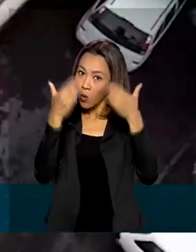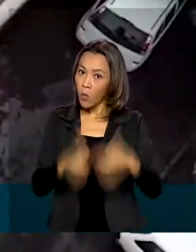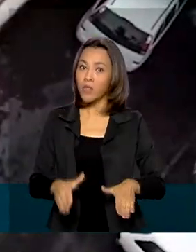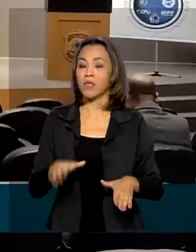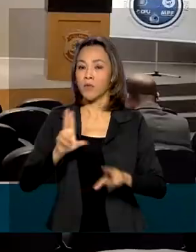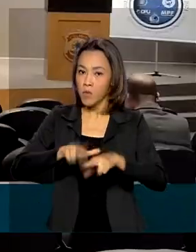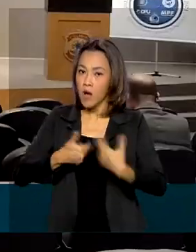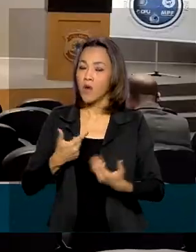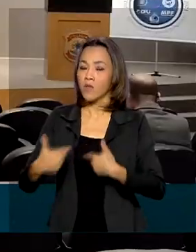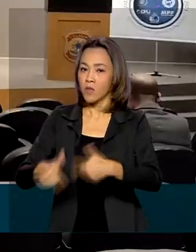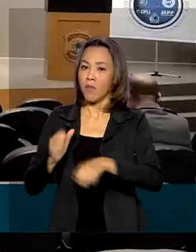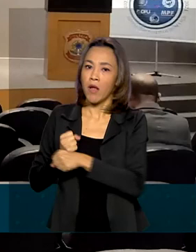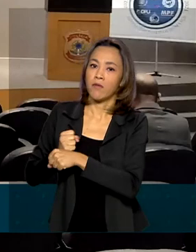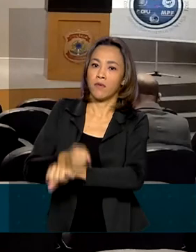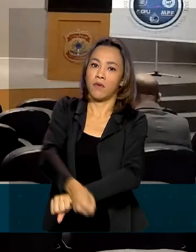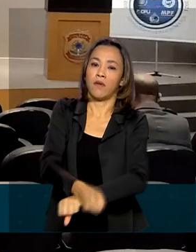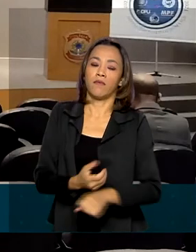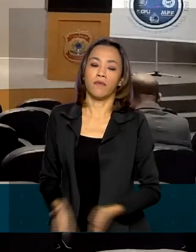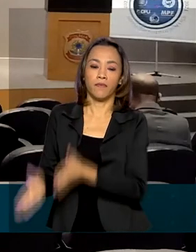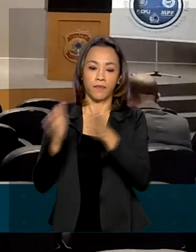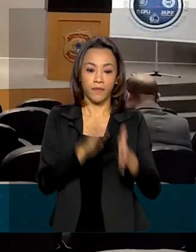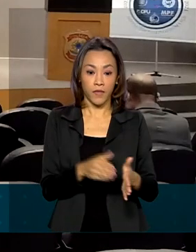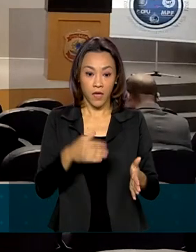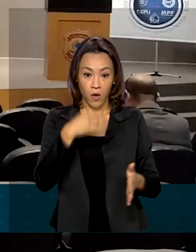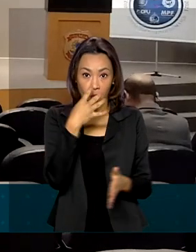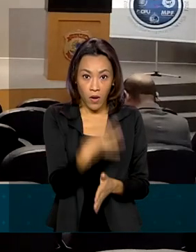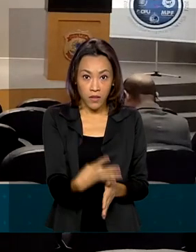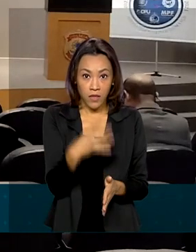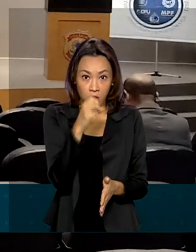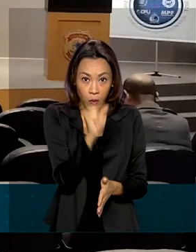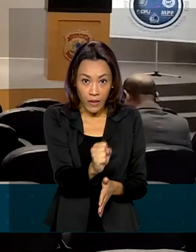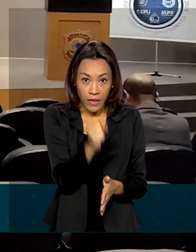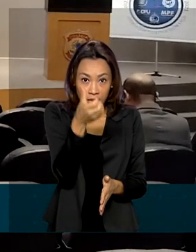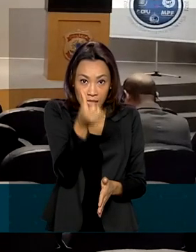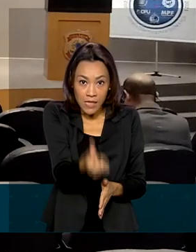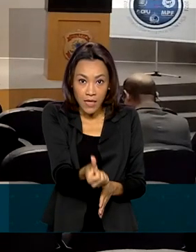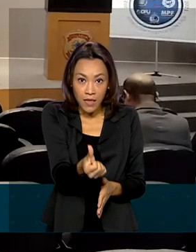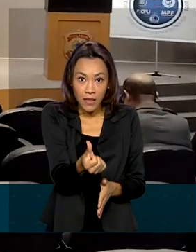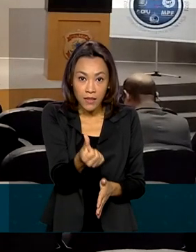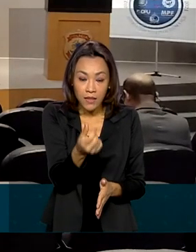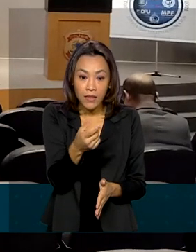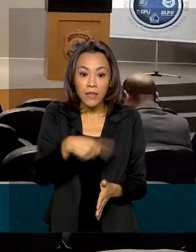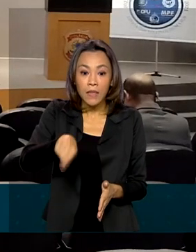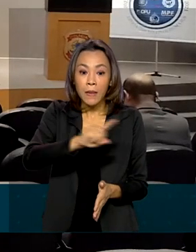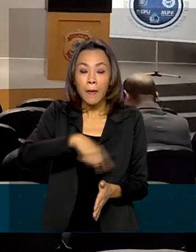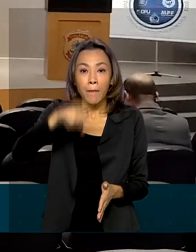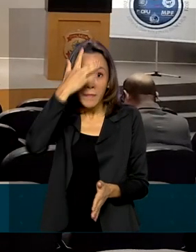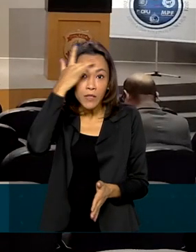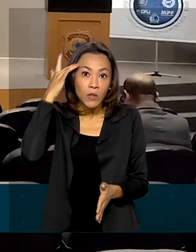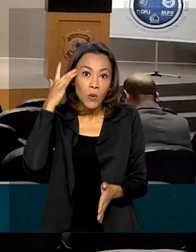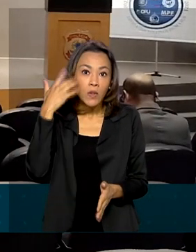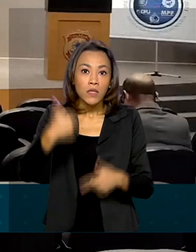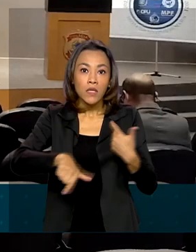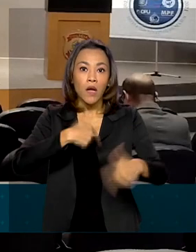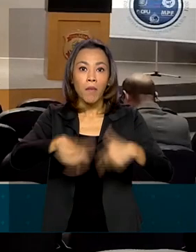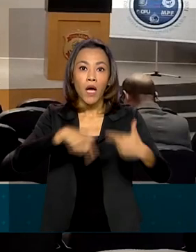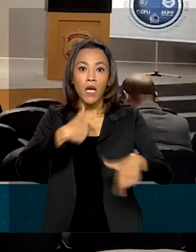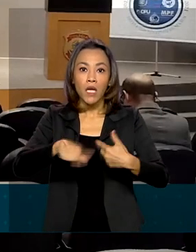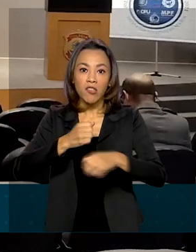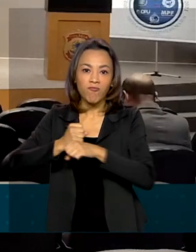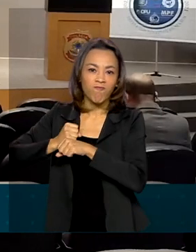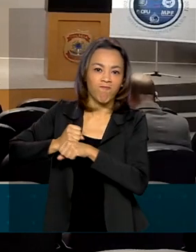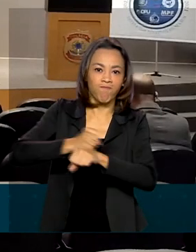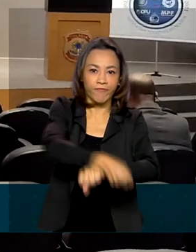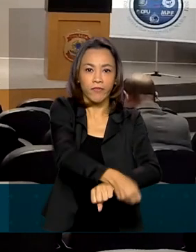trabalhistas. Encontramos 486 pessoas, 486 trabalhadores, sem o devido